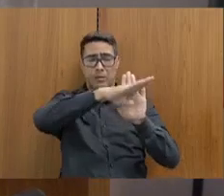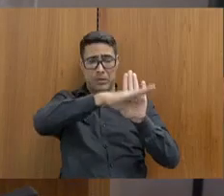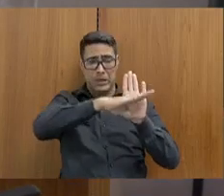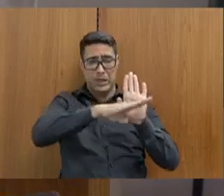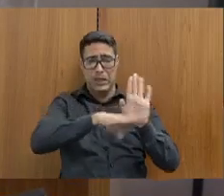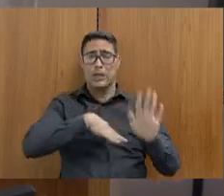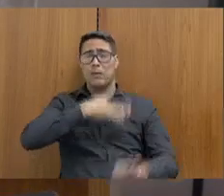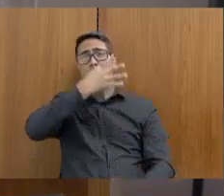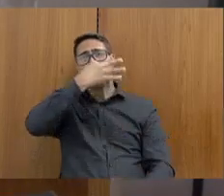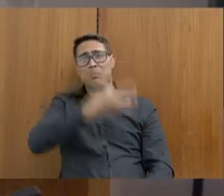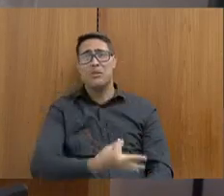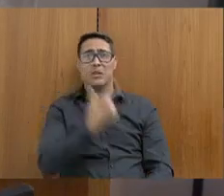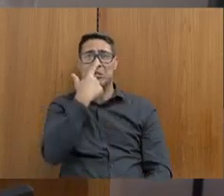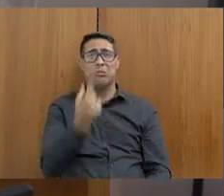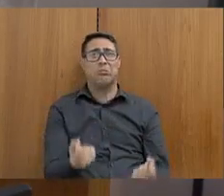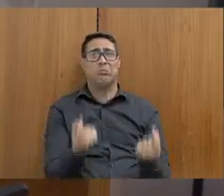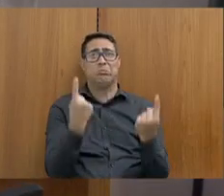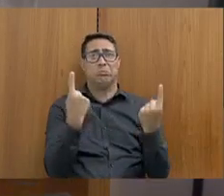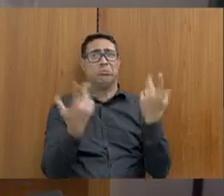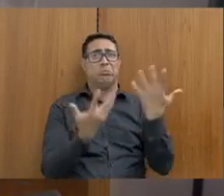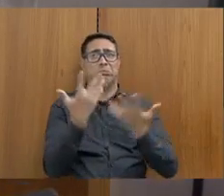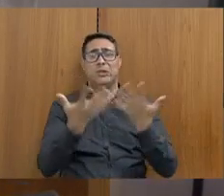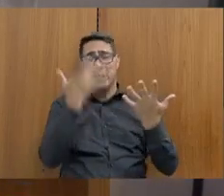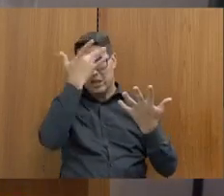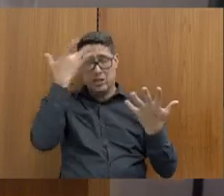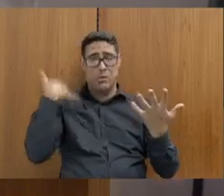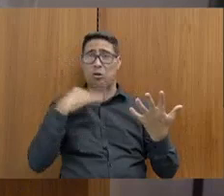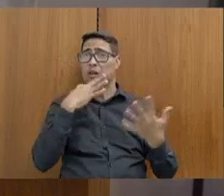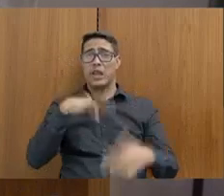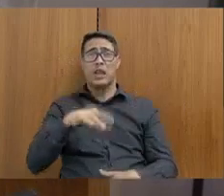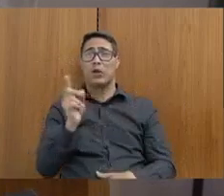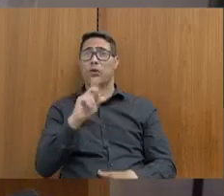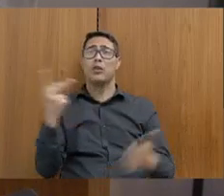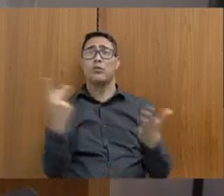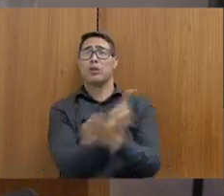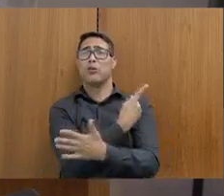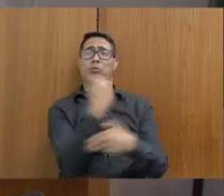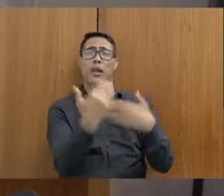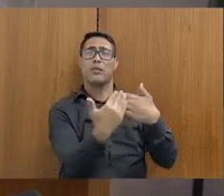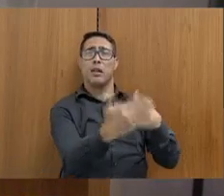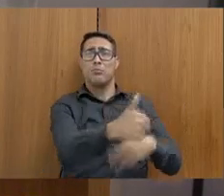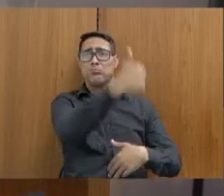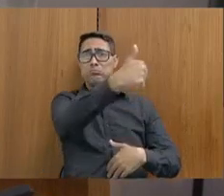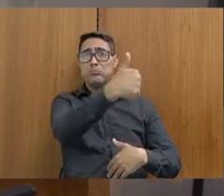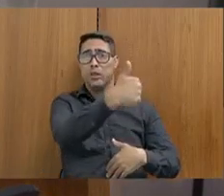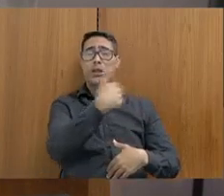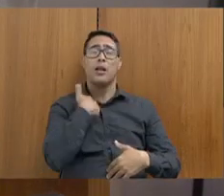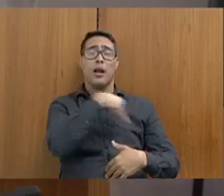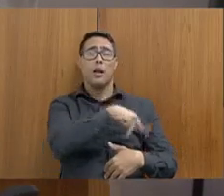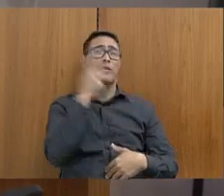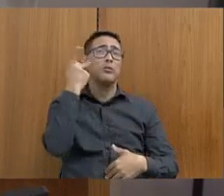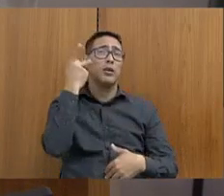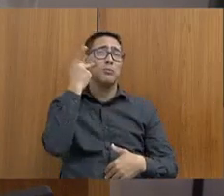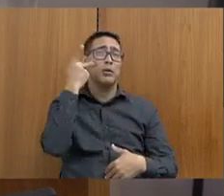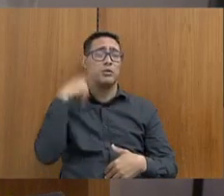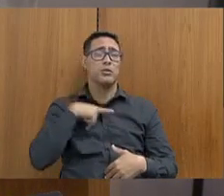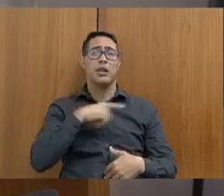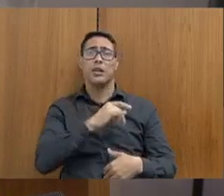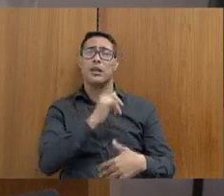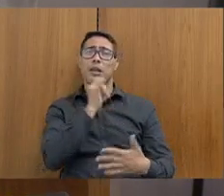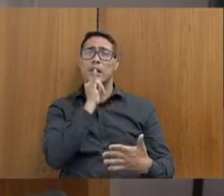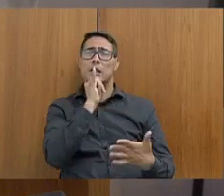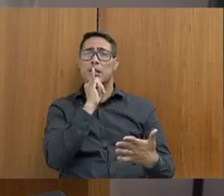na minha opinião, ridículas, absurdas, de quem não conhece o que acontece na ponta. Nós temos aí, em São Paulo, exemplos que